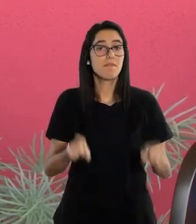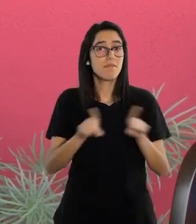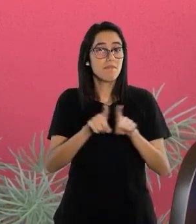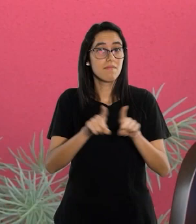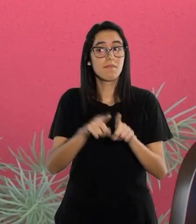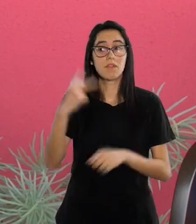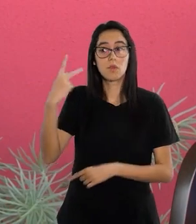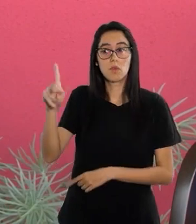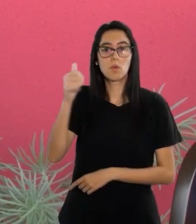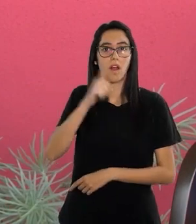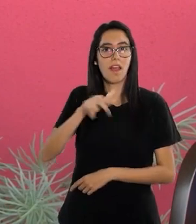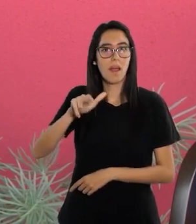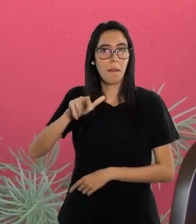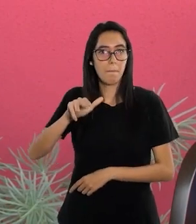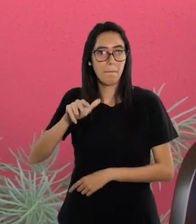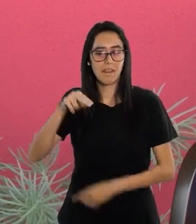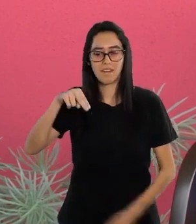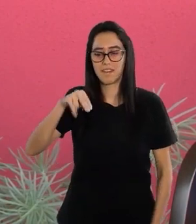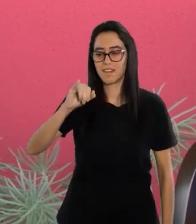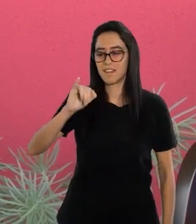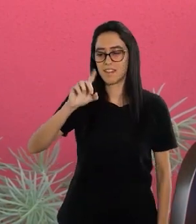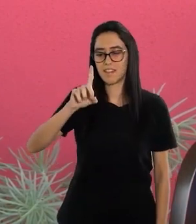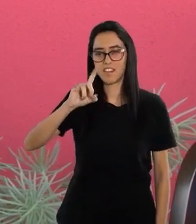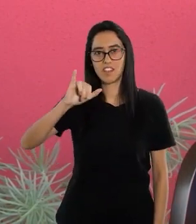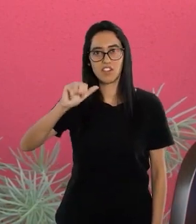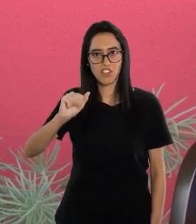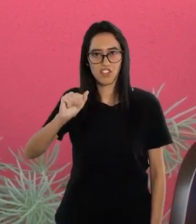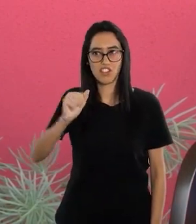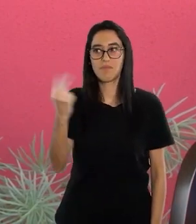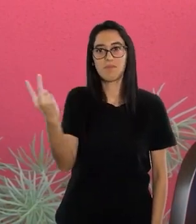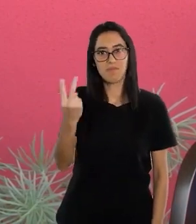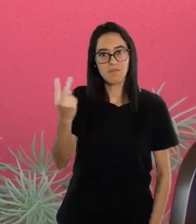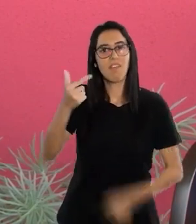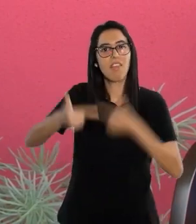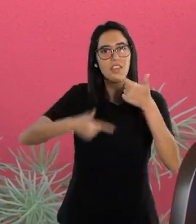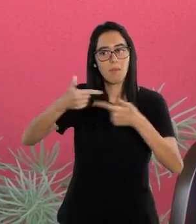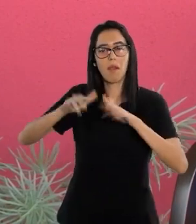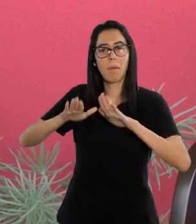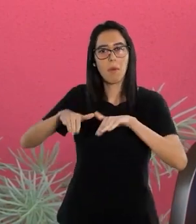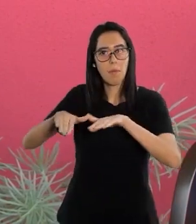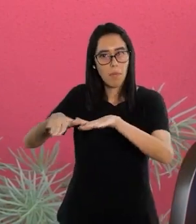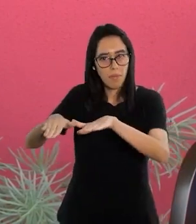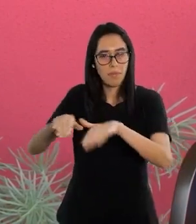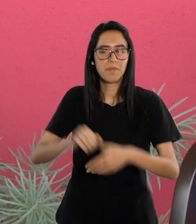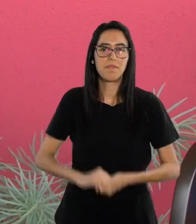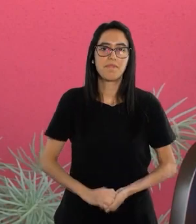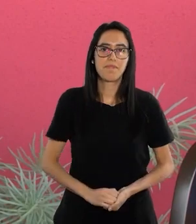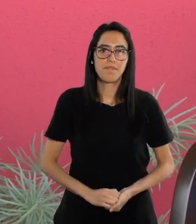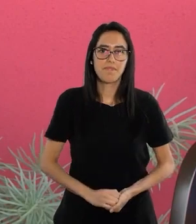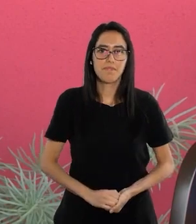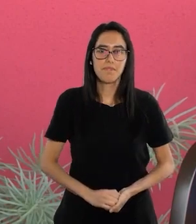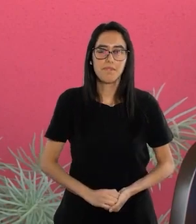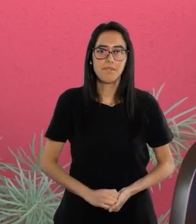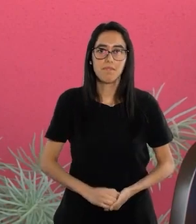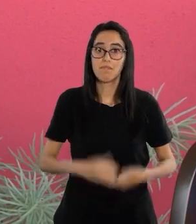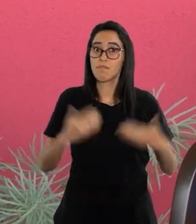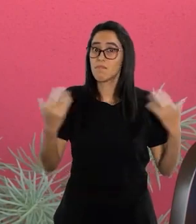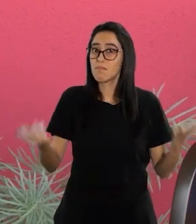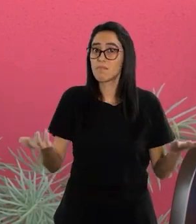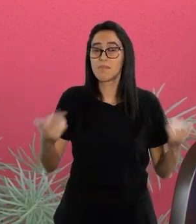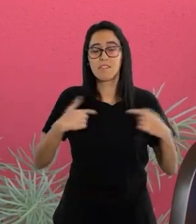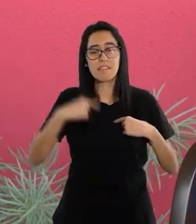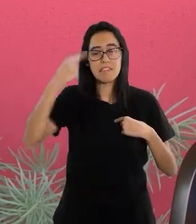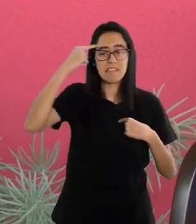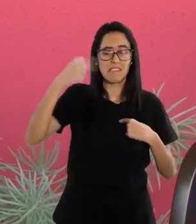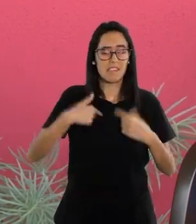E a irmã dela. A Nidia. Elas costuravam também. E, de